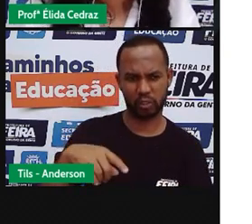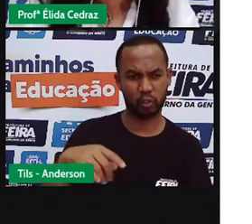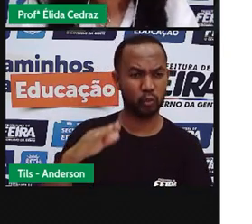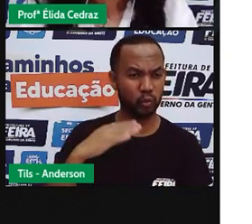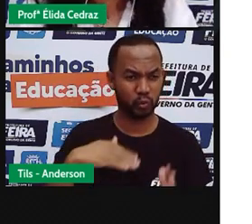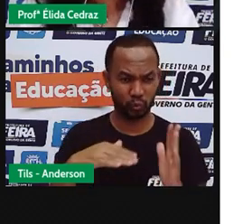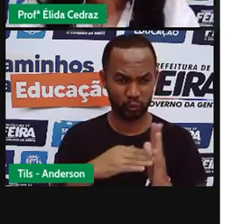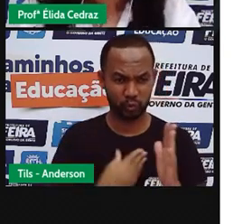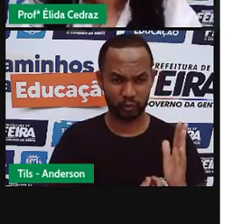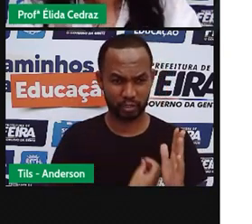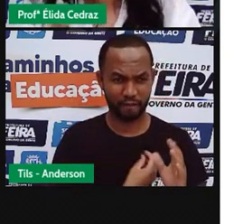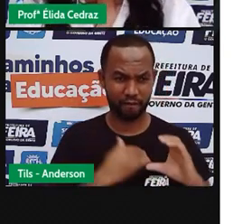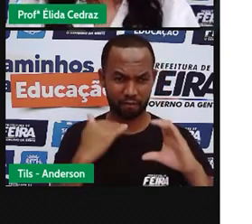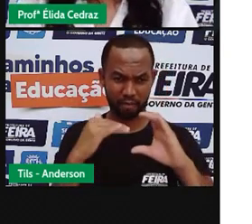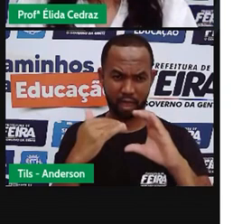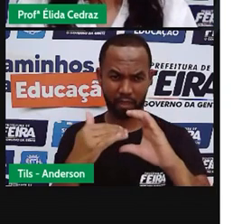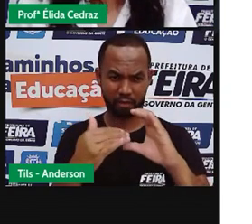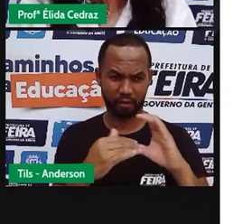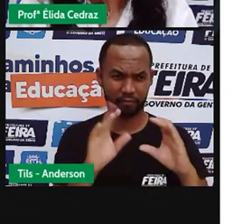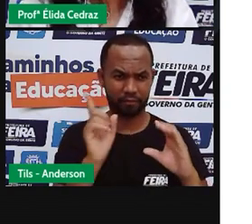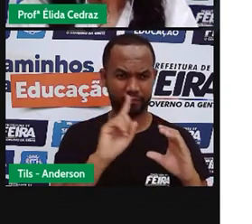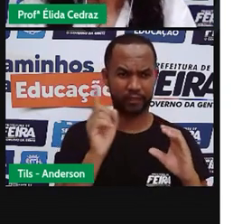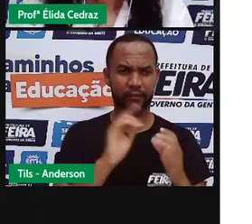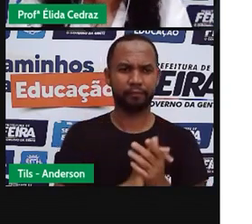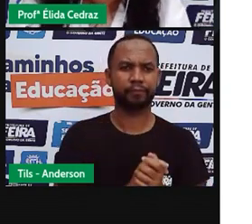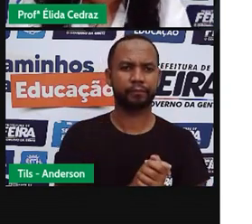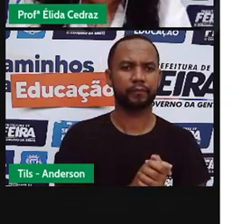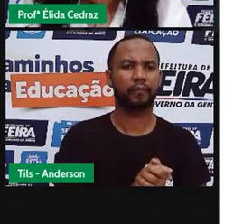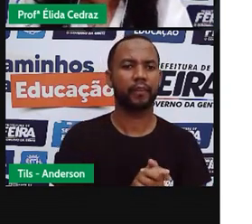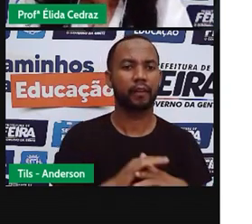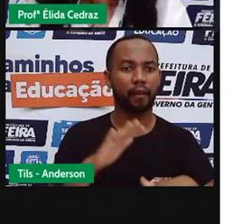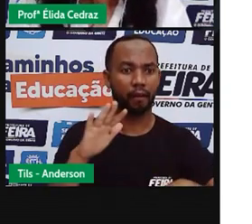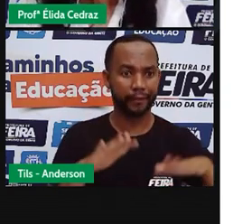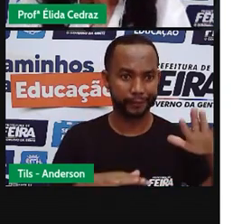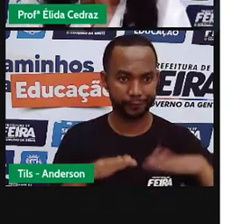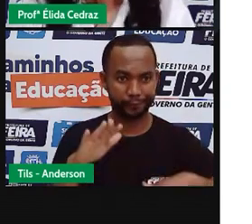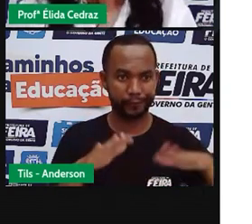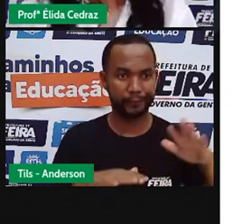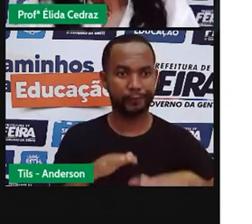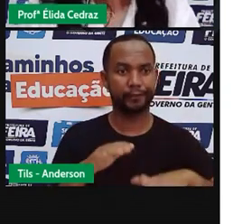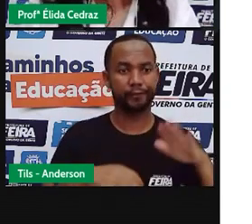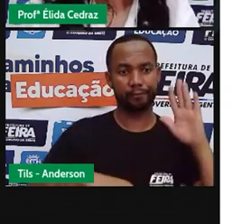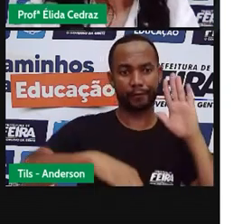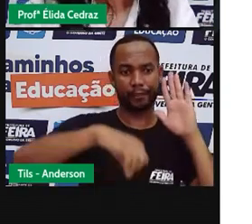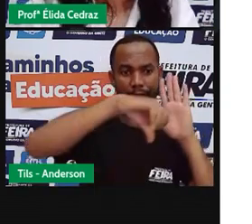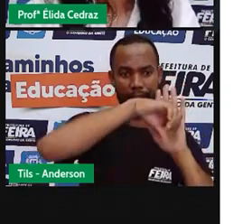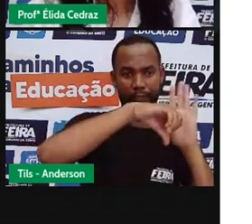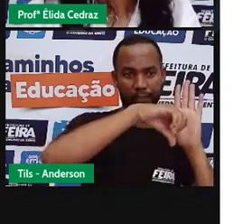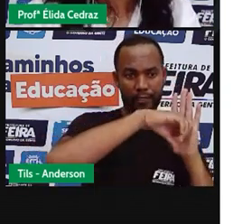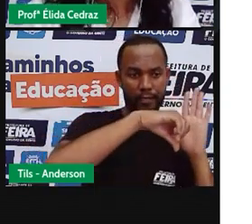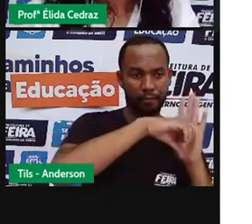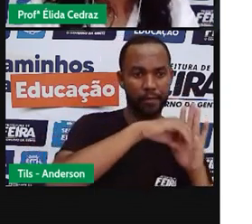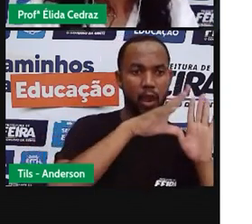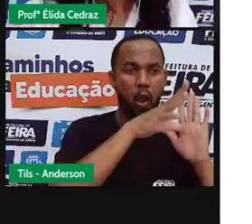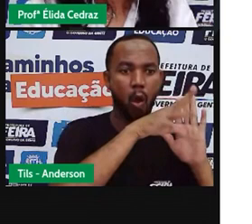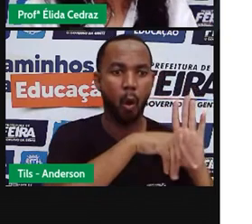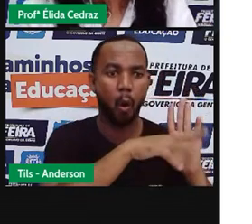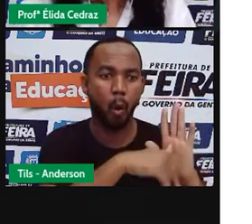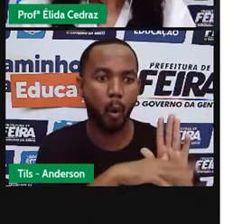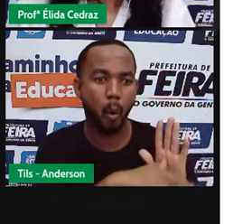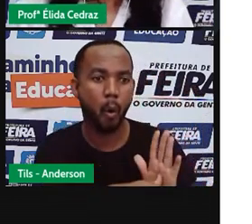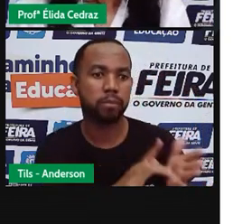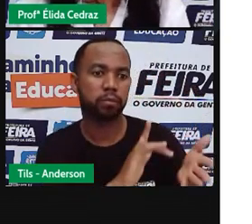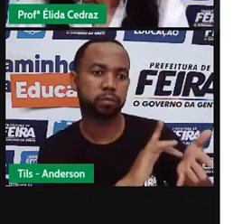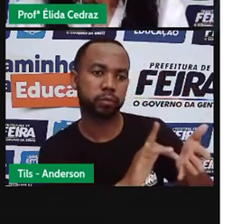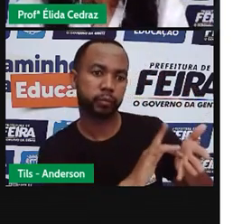gente precisa ter cuidado. Os crimes e bullying virtuais, golpes através de aplicativos,